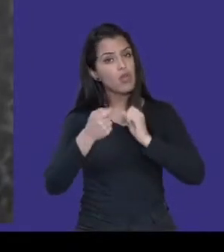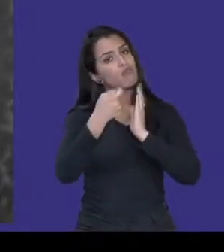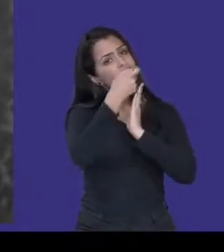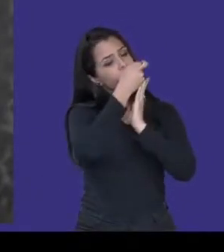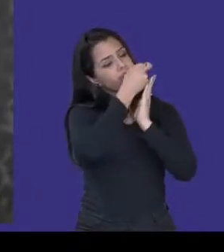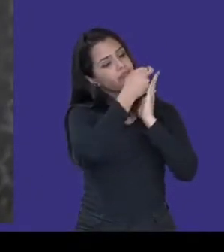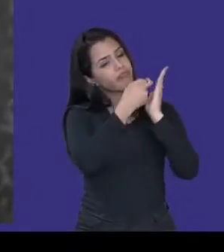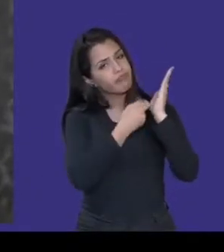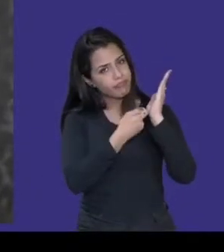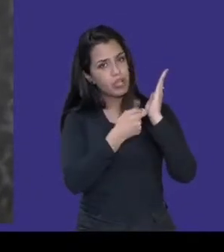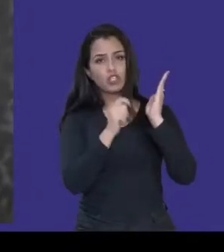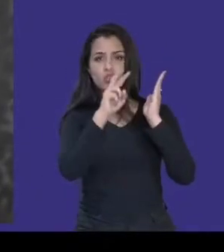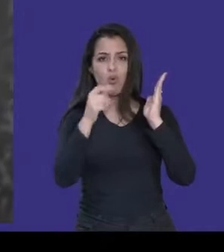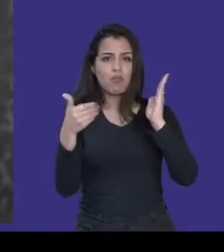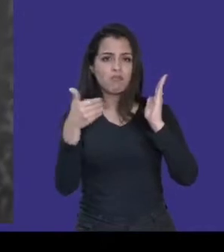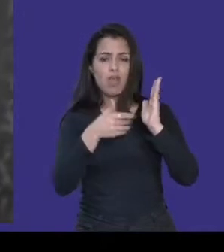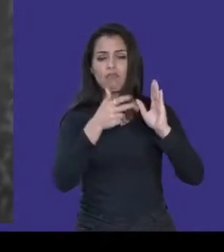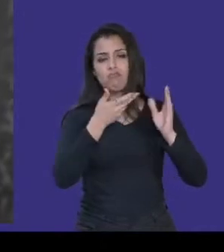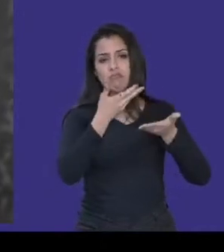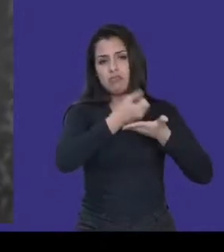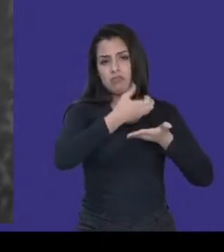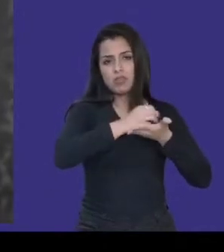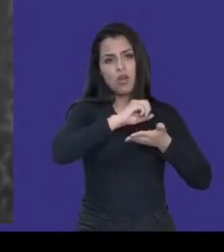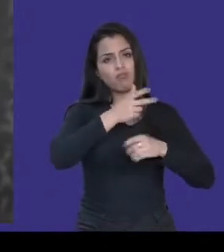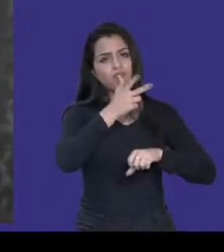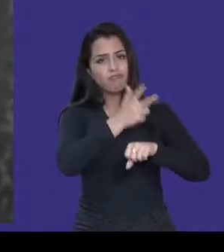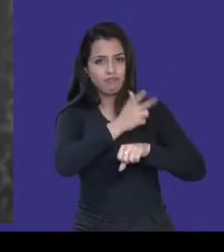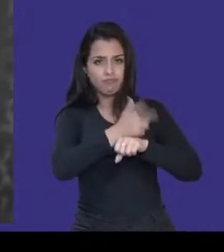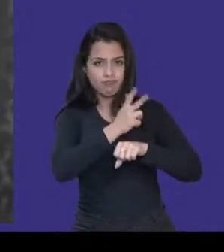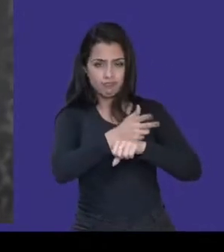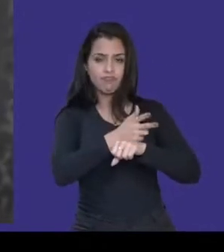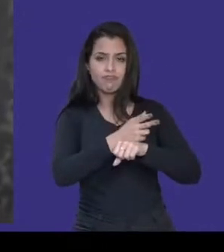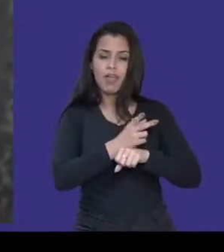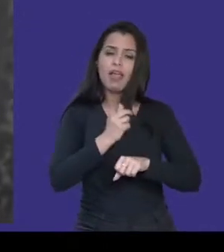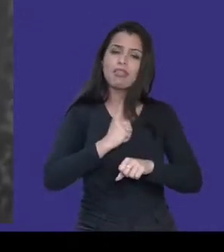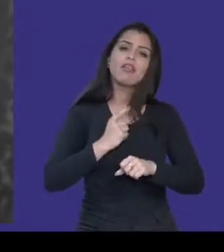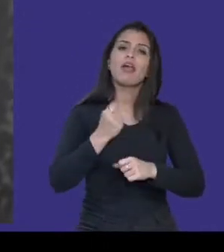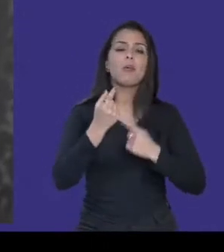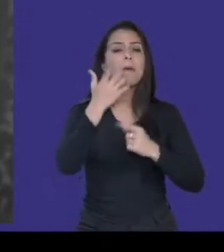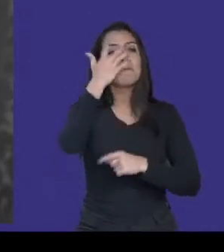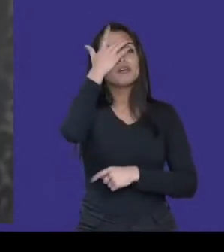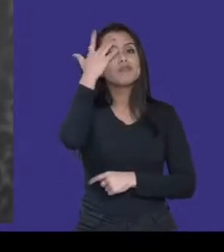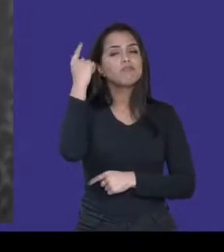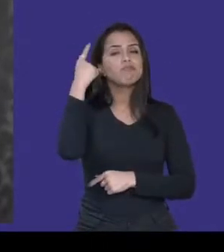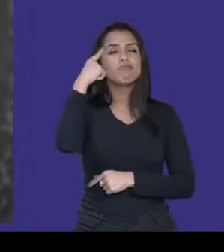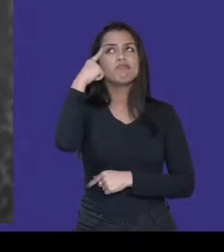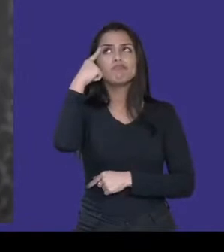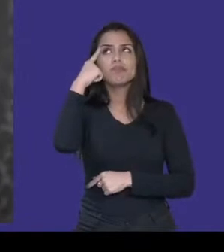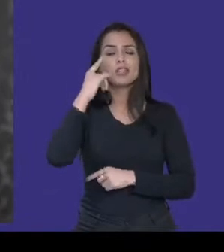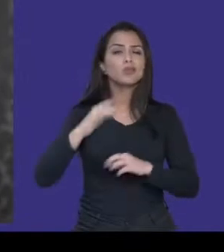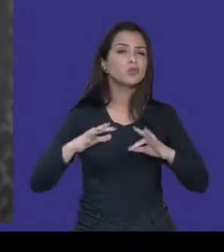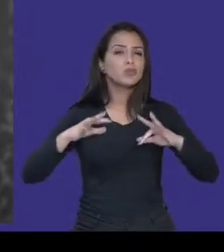aquele episódio, para aquela gravação. E aí vai ter gente que tem aquela ideia de que tudo no podcast